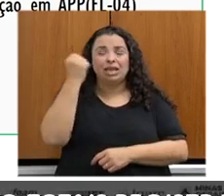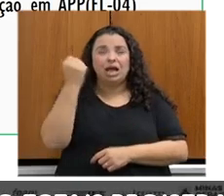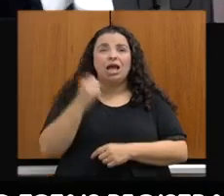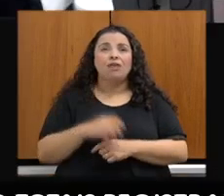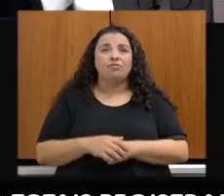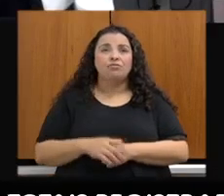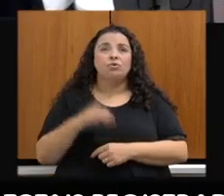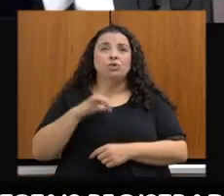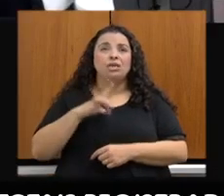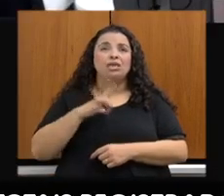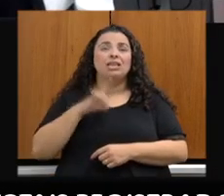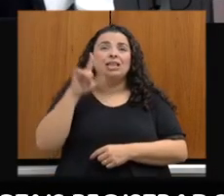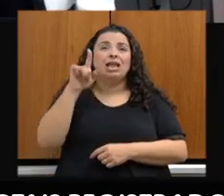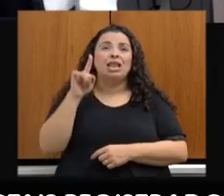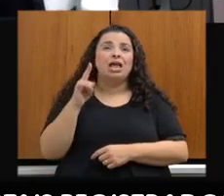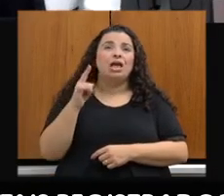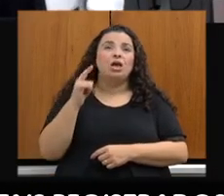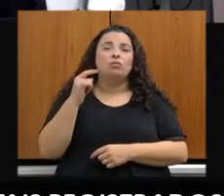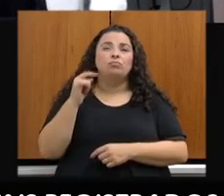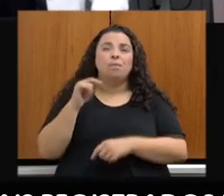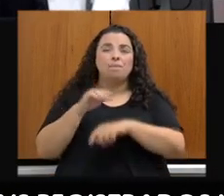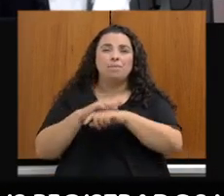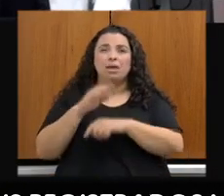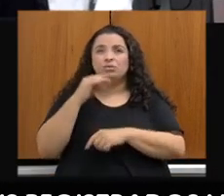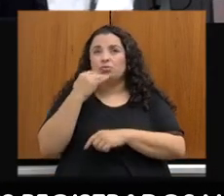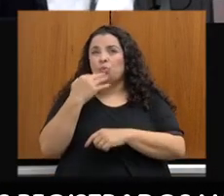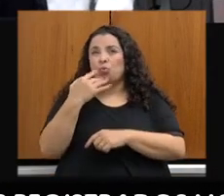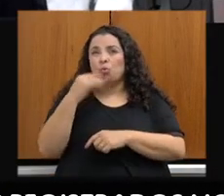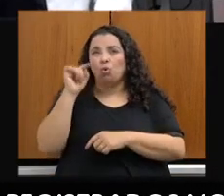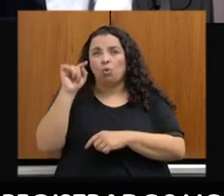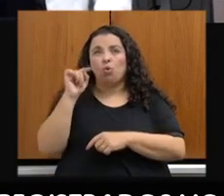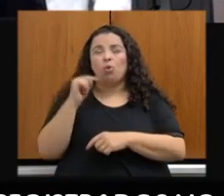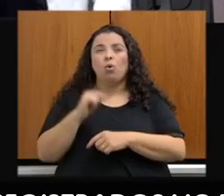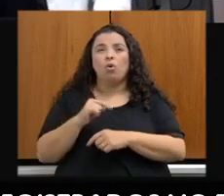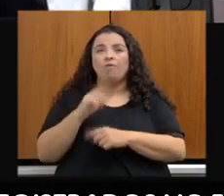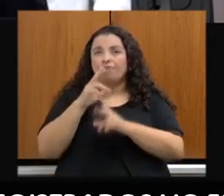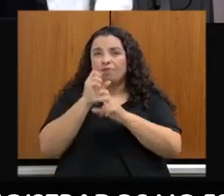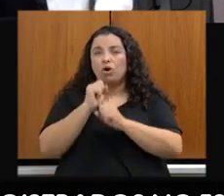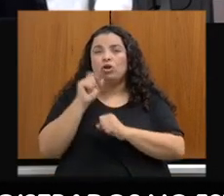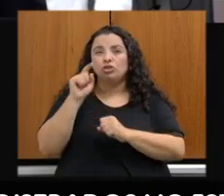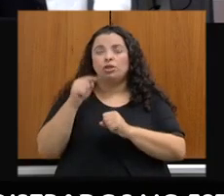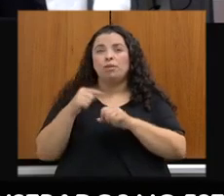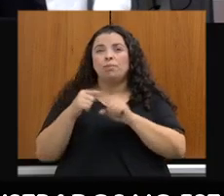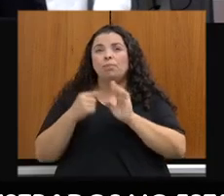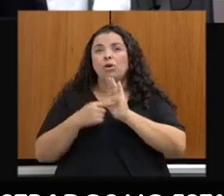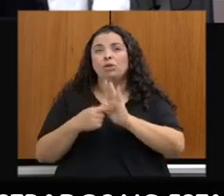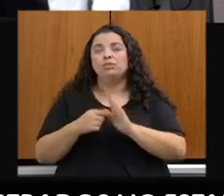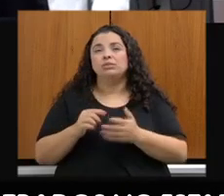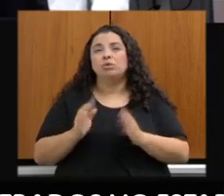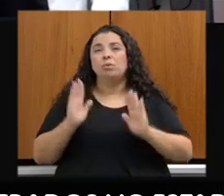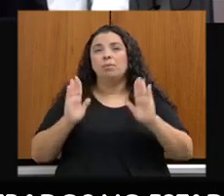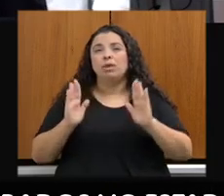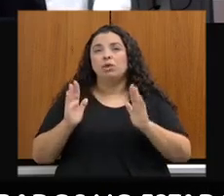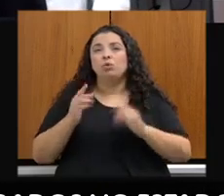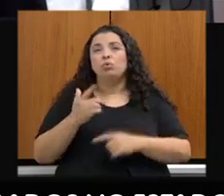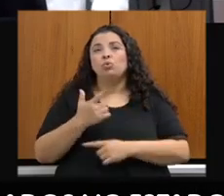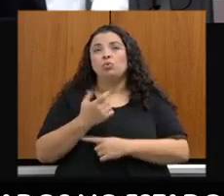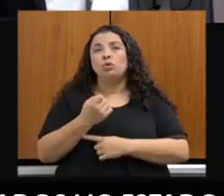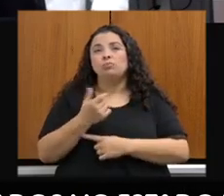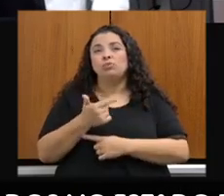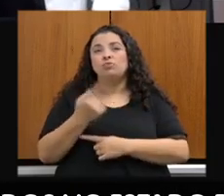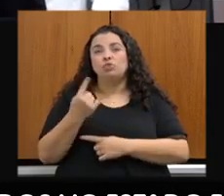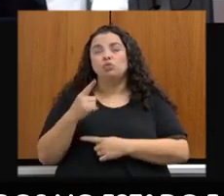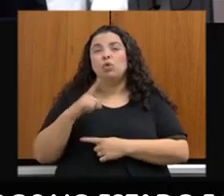estão destacados no mapa, mostrando também o esforço de fiscalização. Destaco aí 2021, com aumento muito